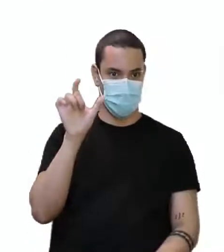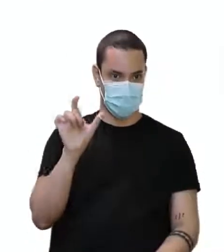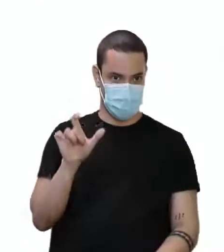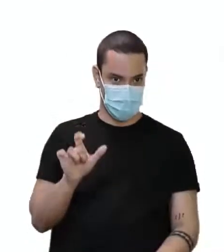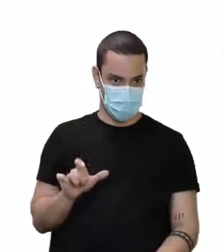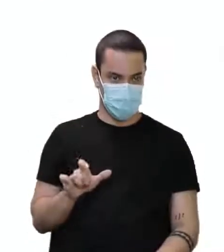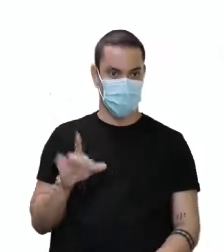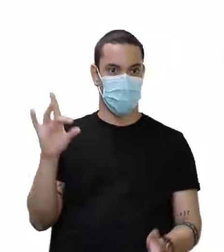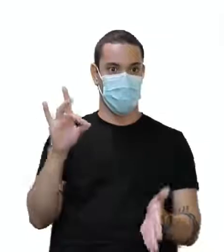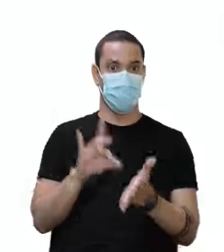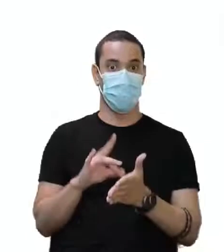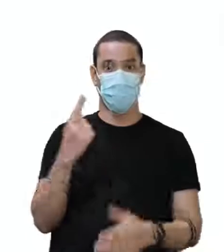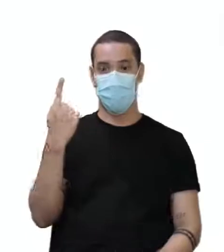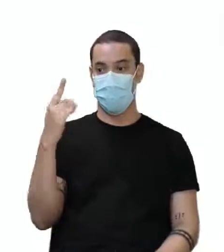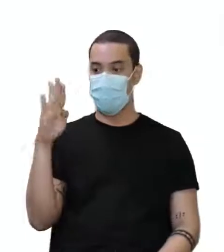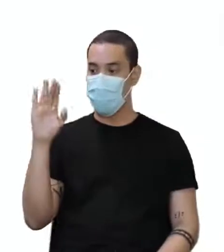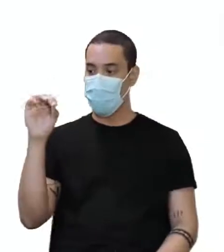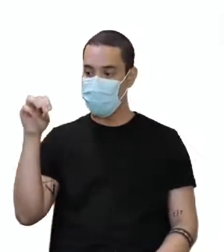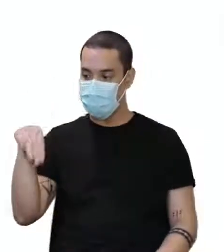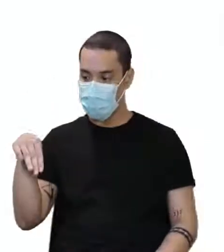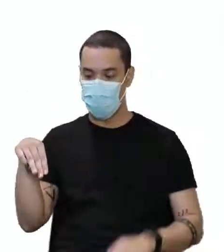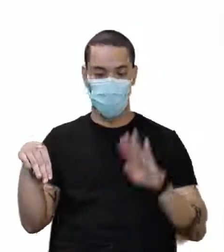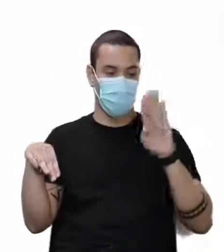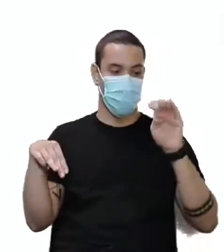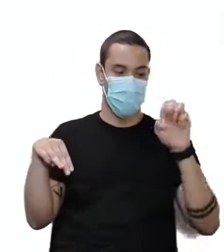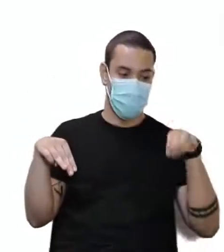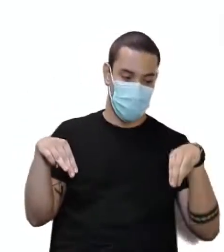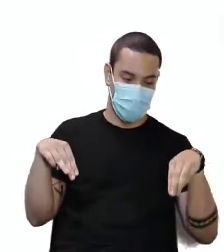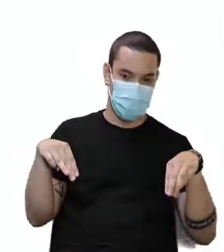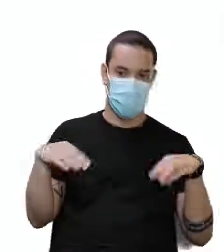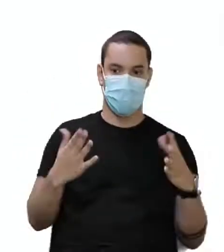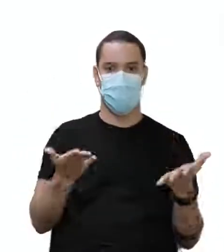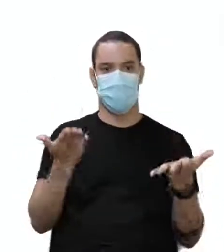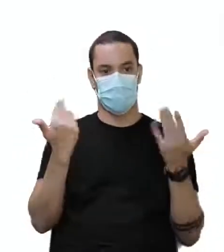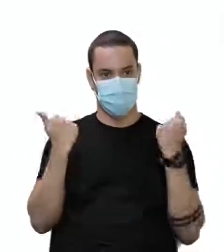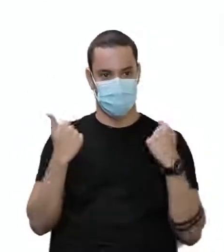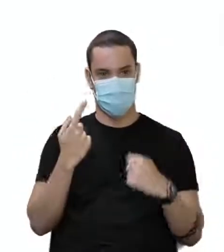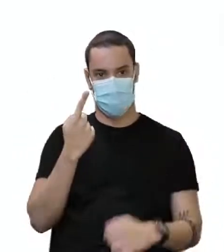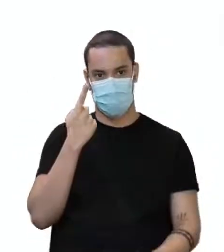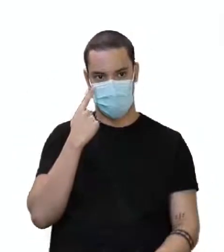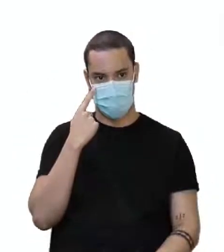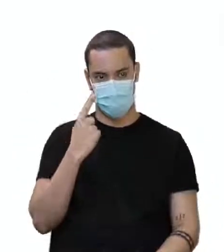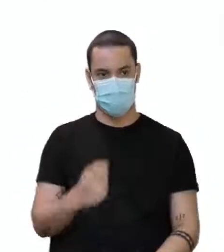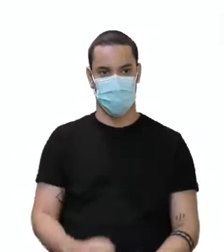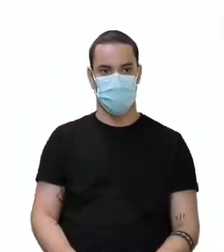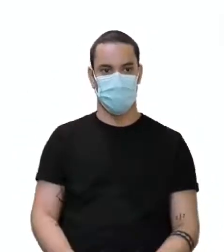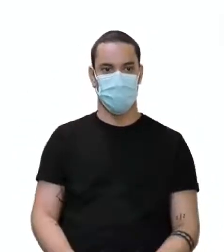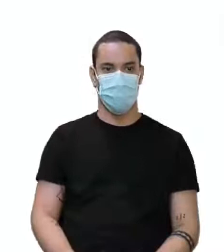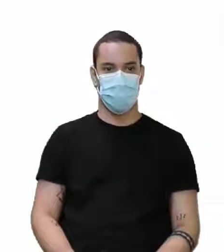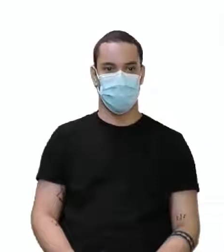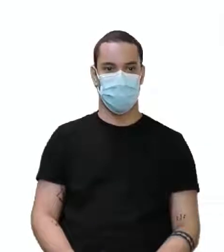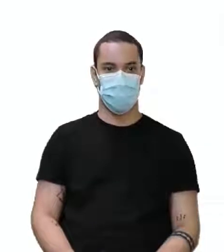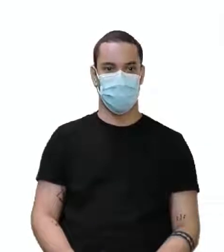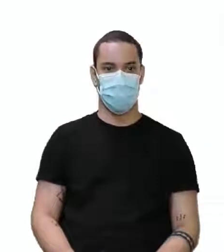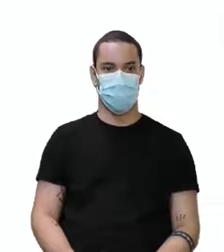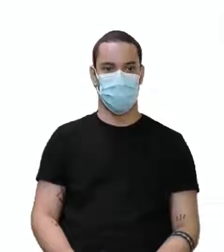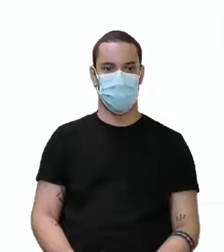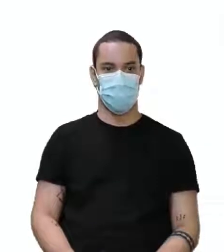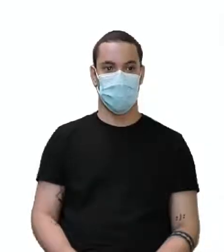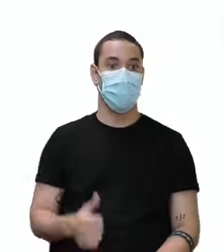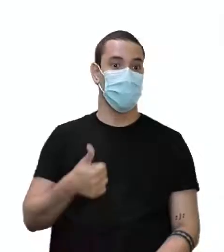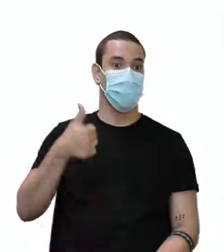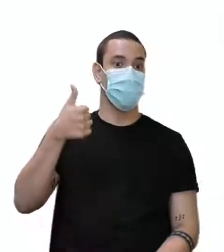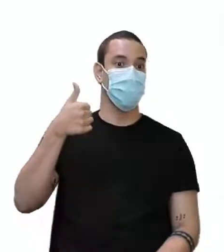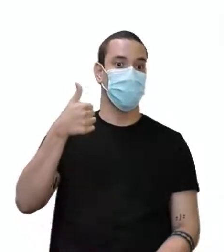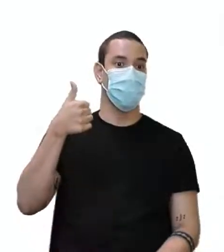que, na verdade, uma é o quê? Bom e a outra é bem. Certo? E aí, temos aí, ó. tananã.